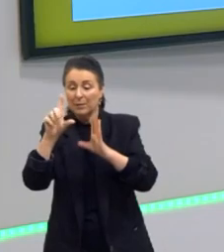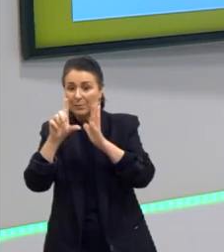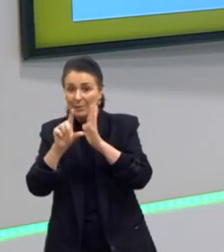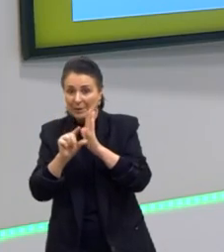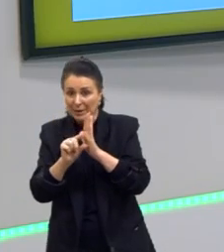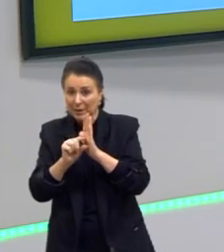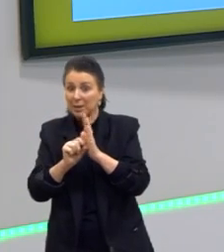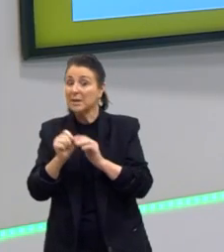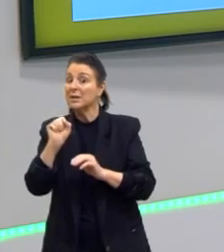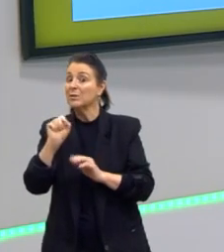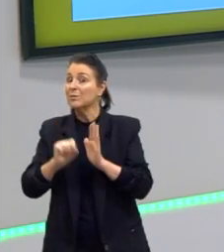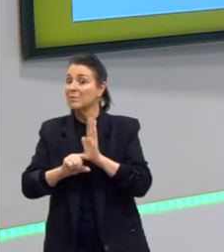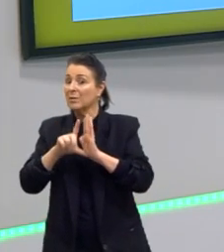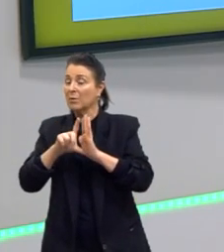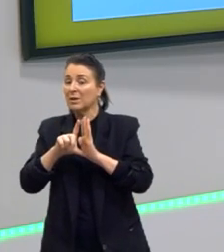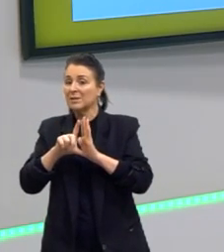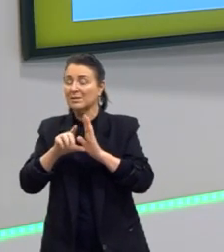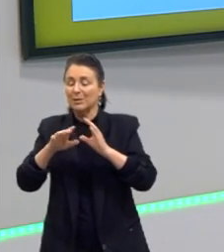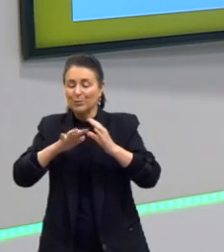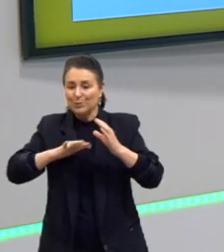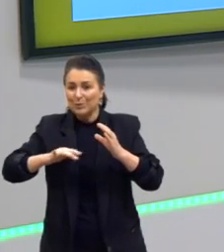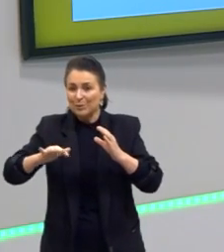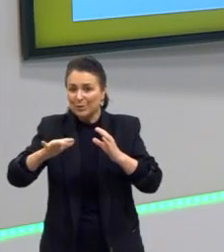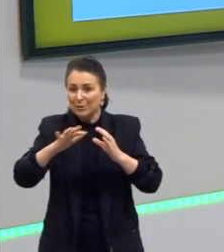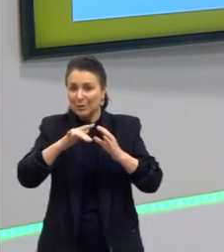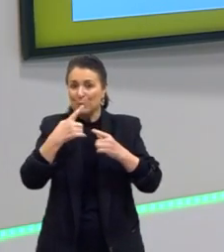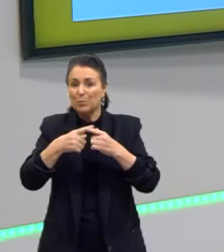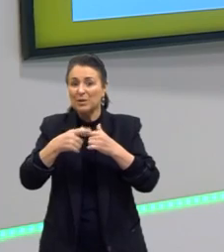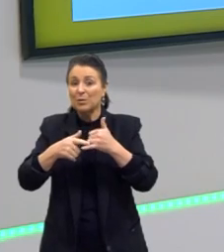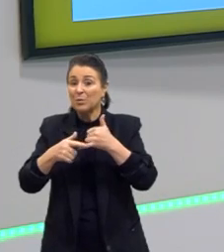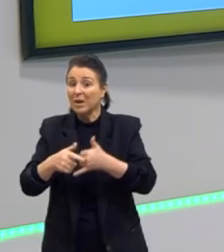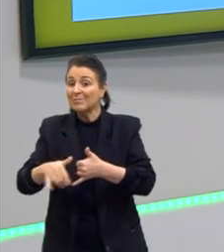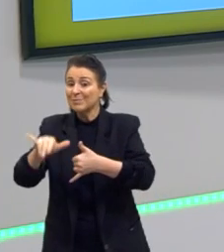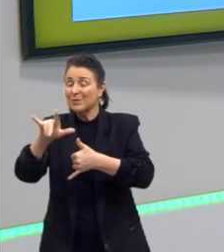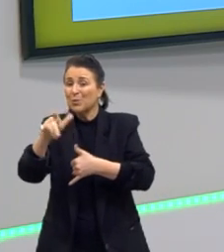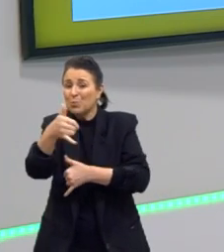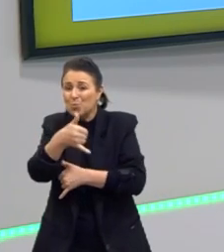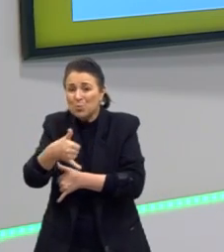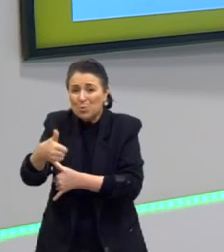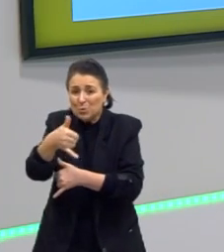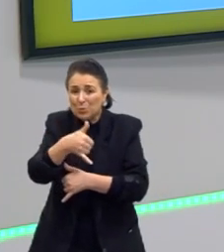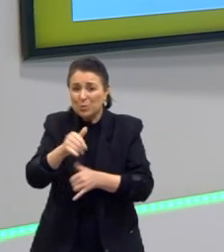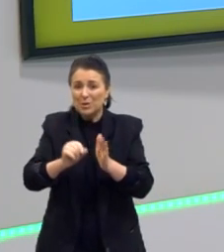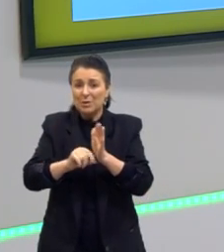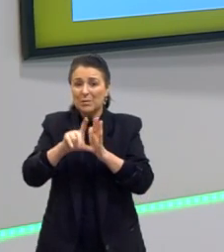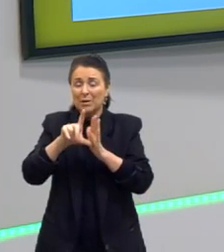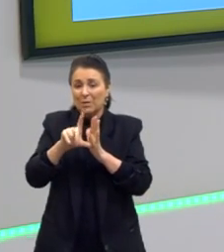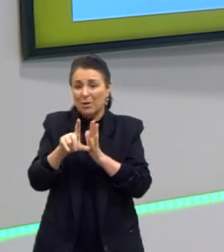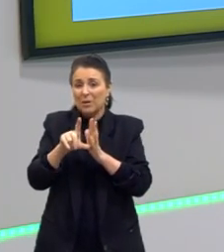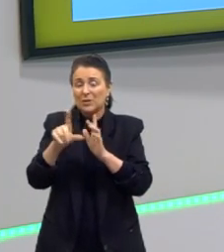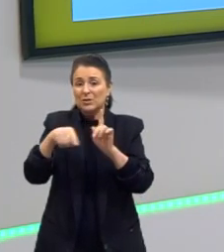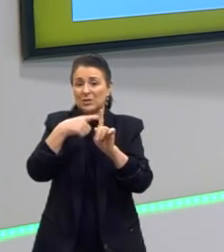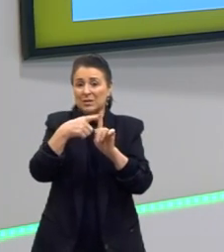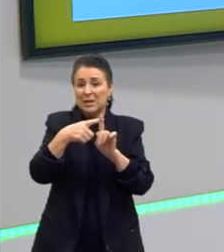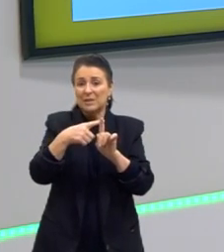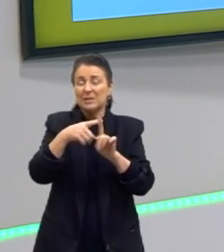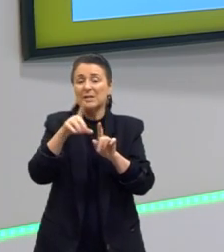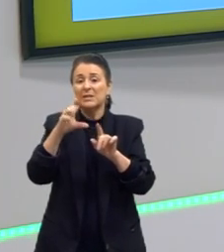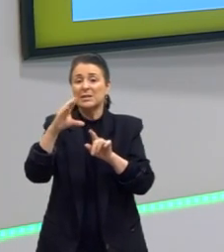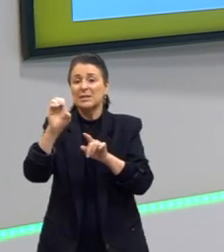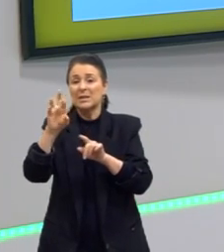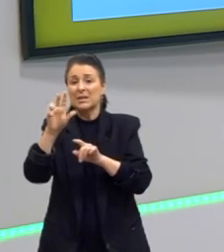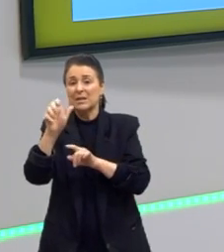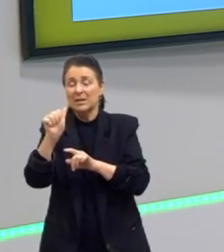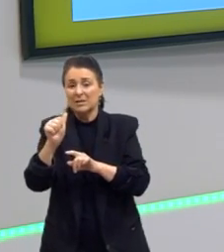massa molar são insolúveis. E claro, eles são gorduras, né, maiores do que 10, eles são ceras, eles são óleos e gorduras, a gente